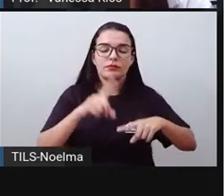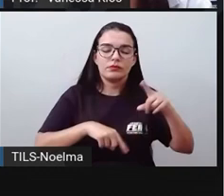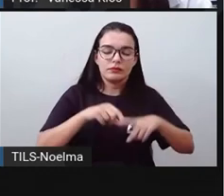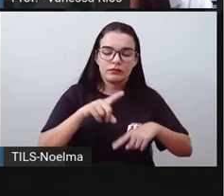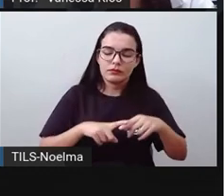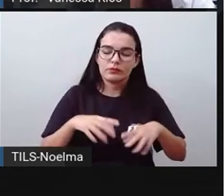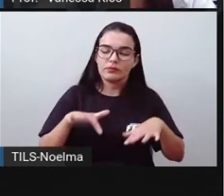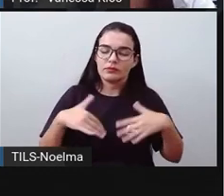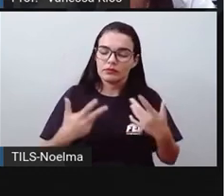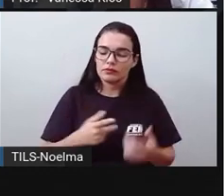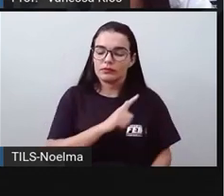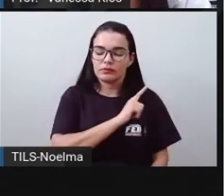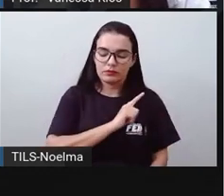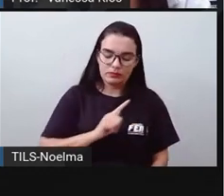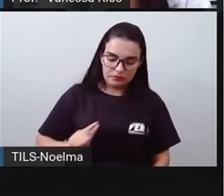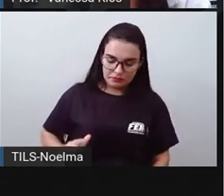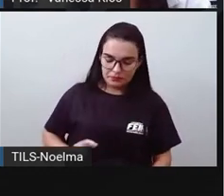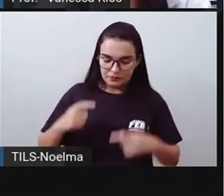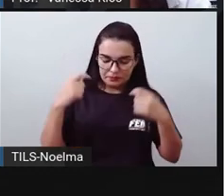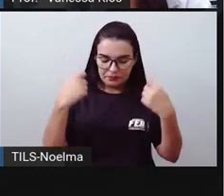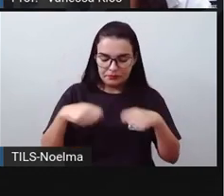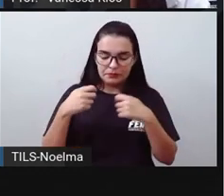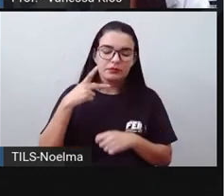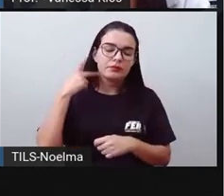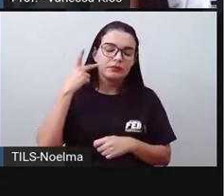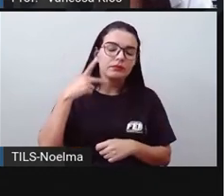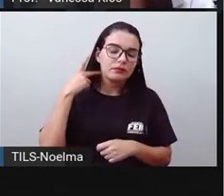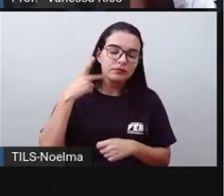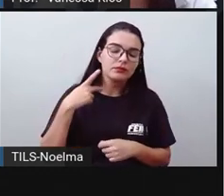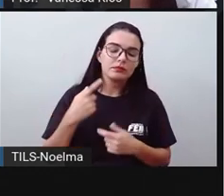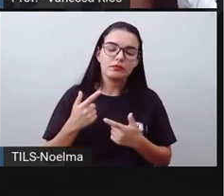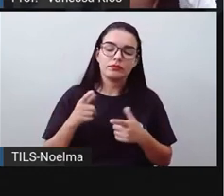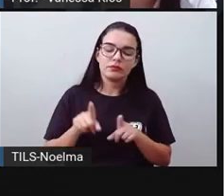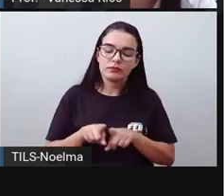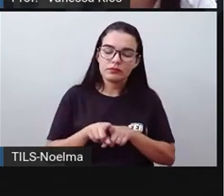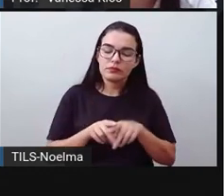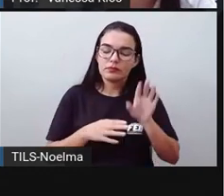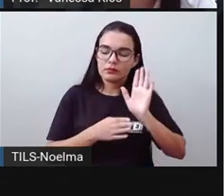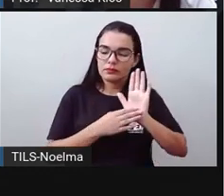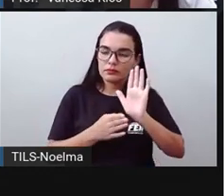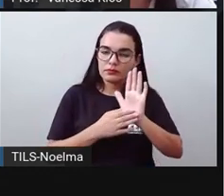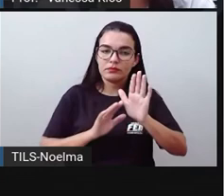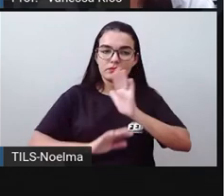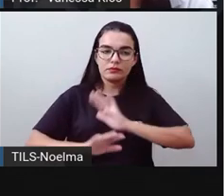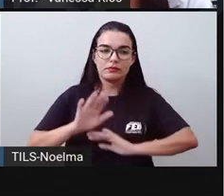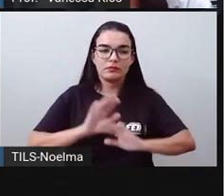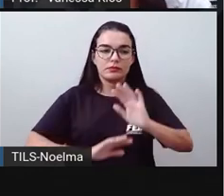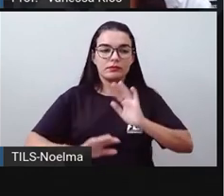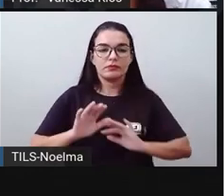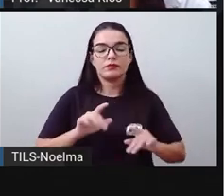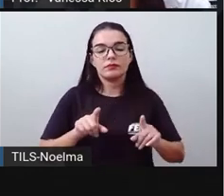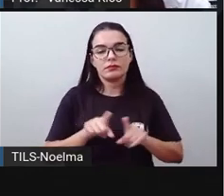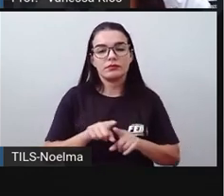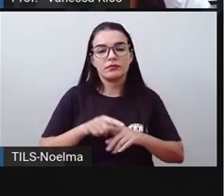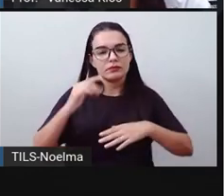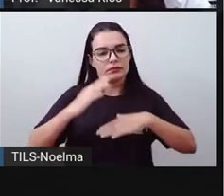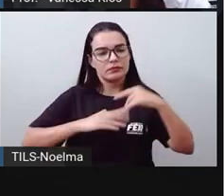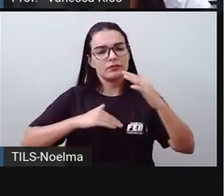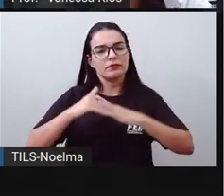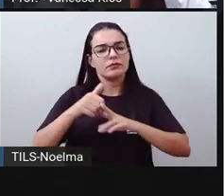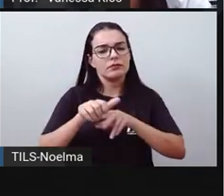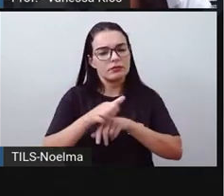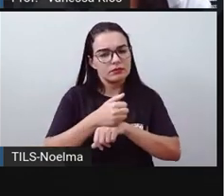terem políticas públicas, terem propostas de cuidado para essas rodovias e também para os profissionais que